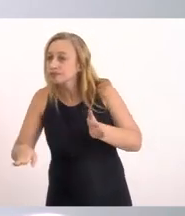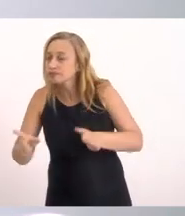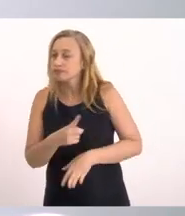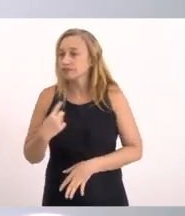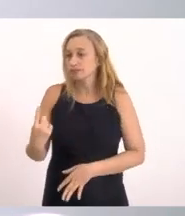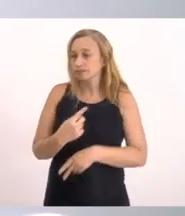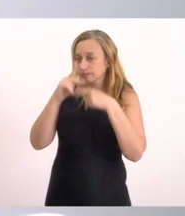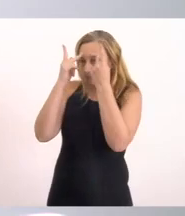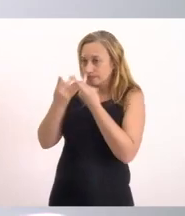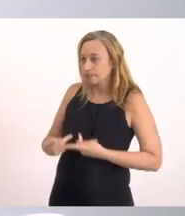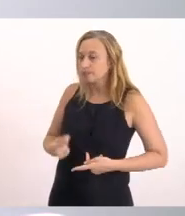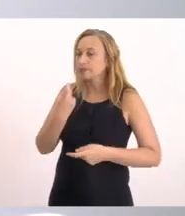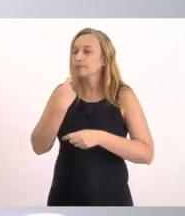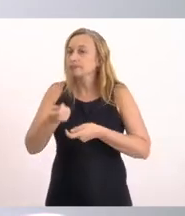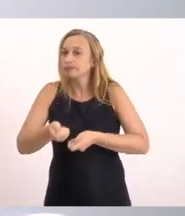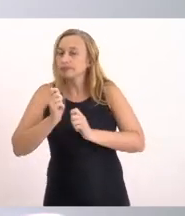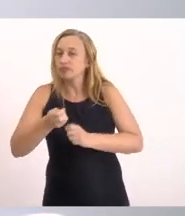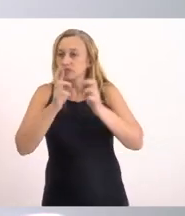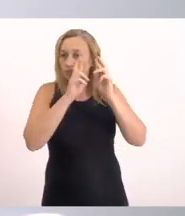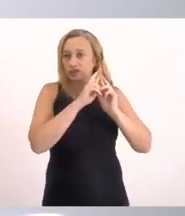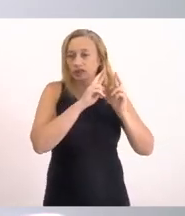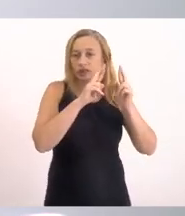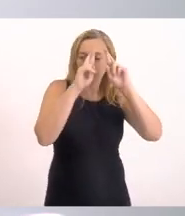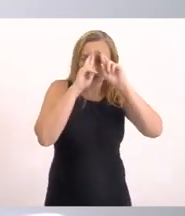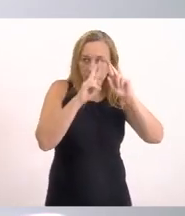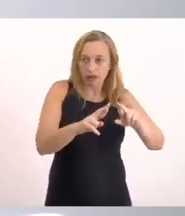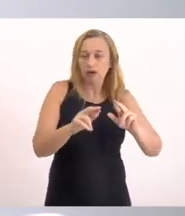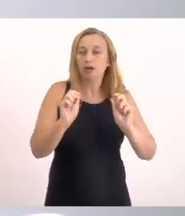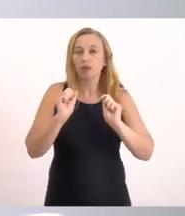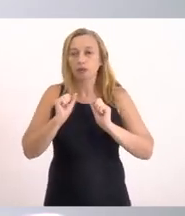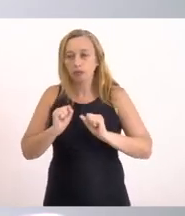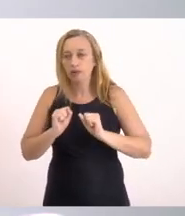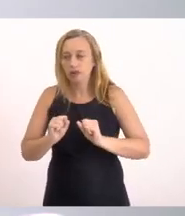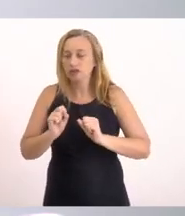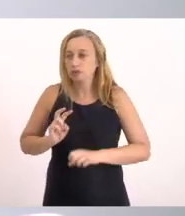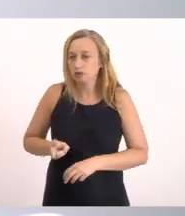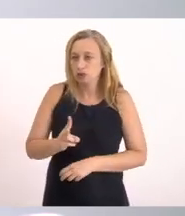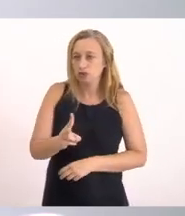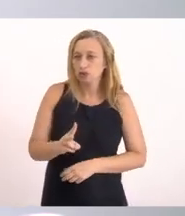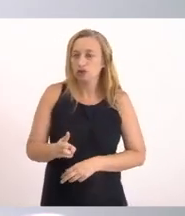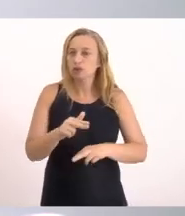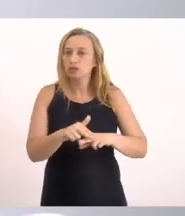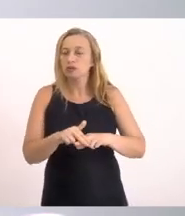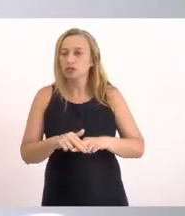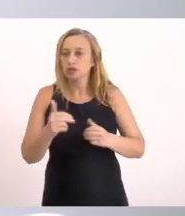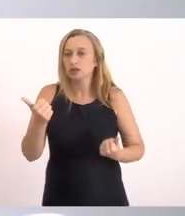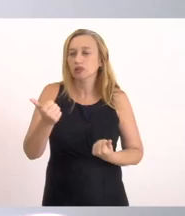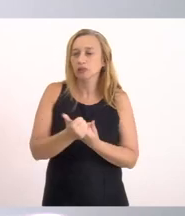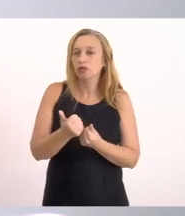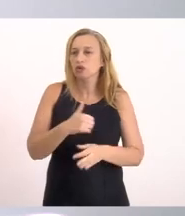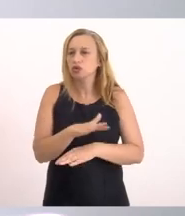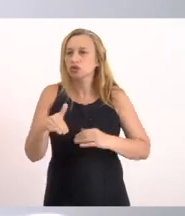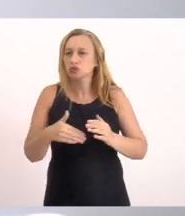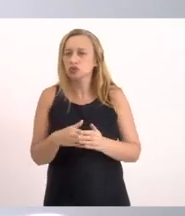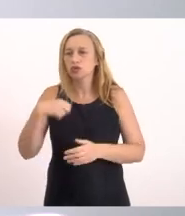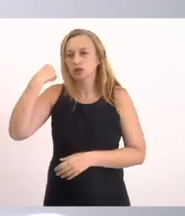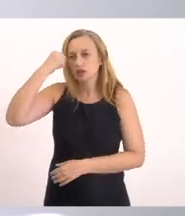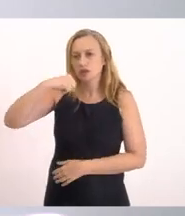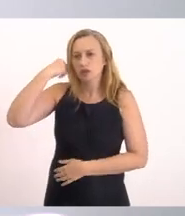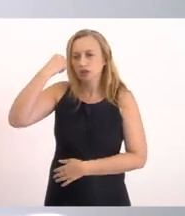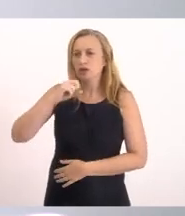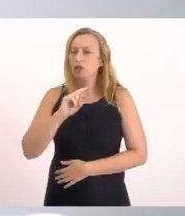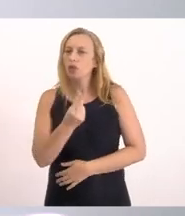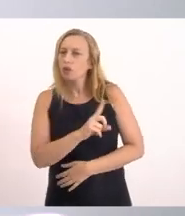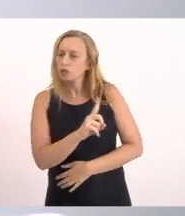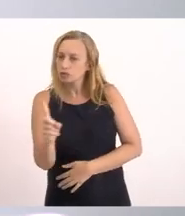Do ser humano Pescador Seja respeitado Possa A vir A dar continuidade Por isso A gente conta Com todos aqueles Saquarimense Ou